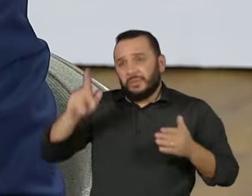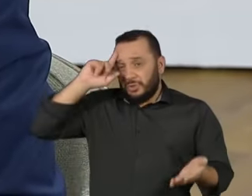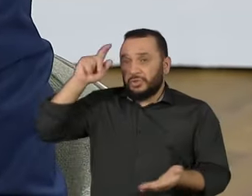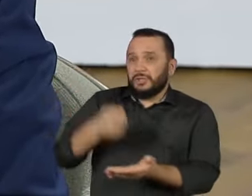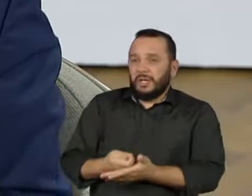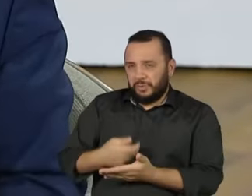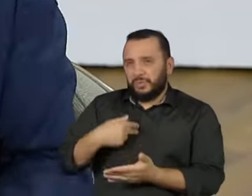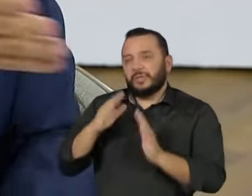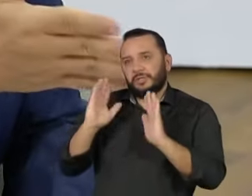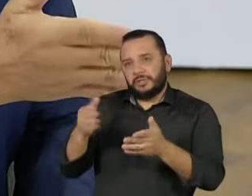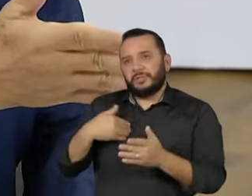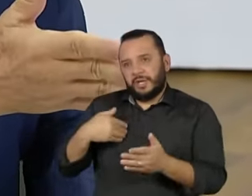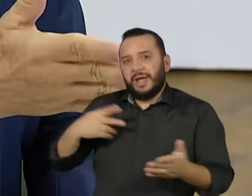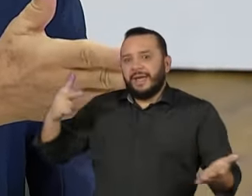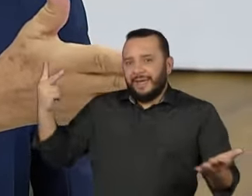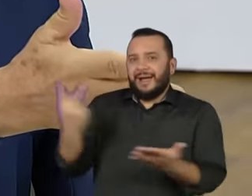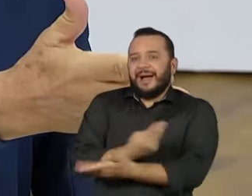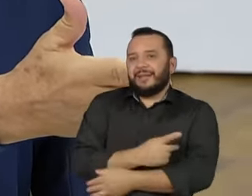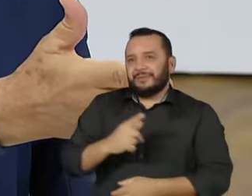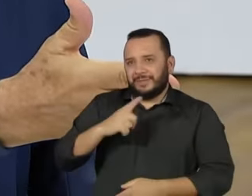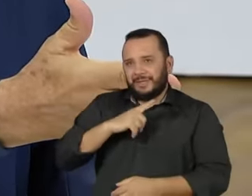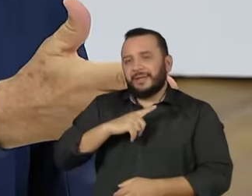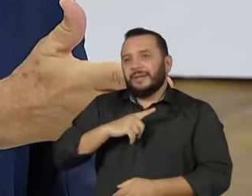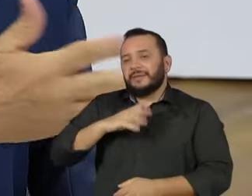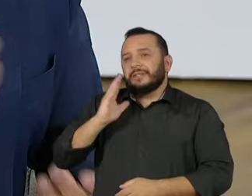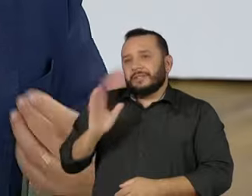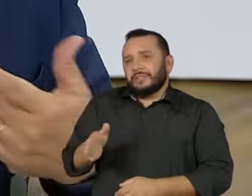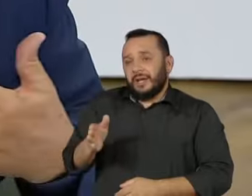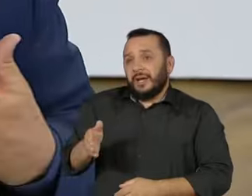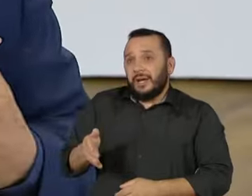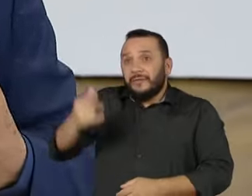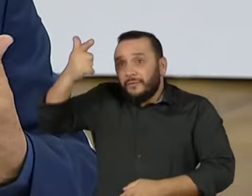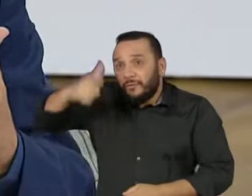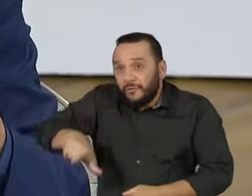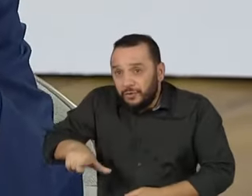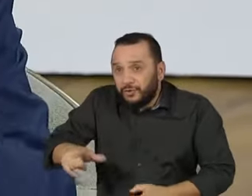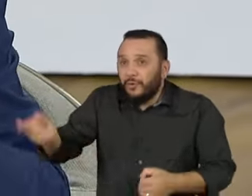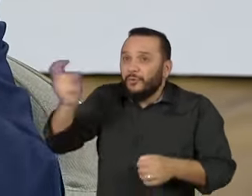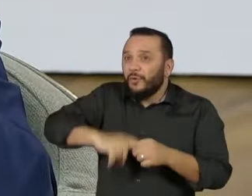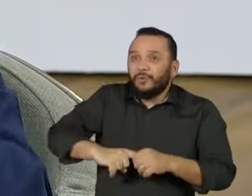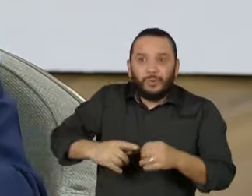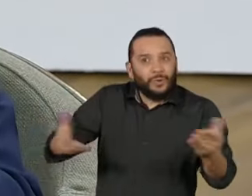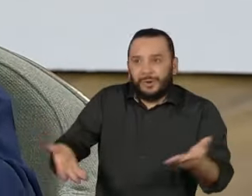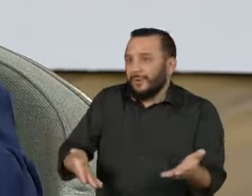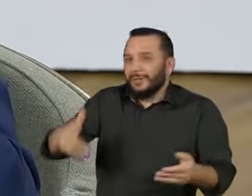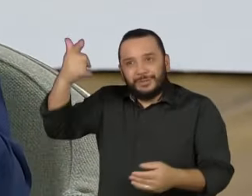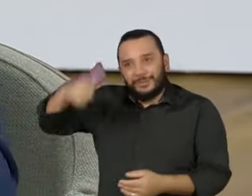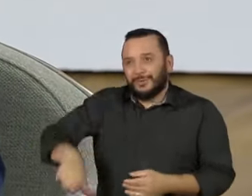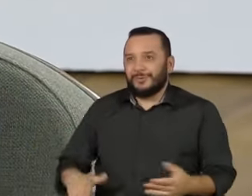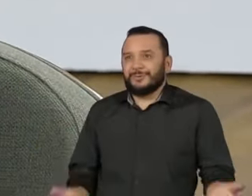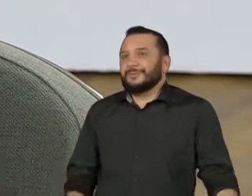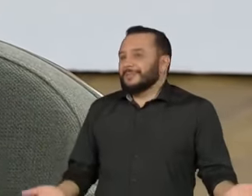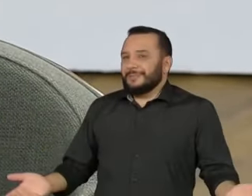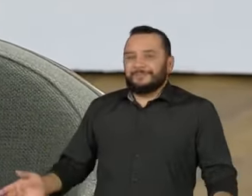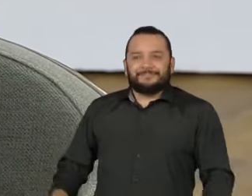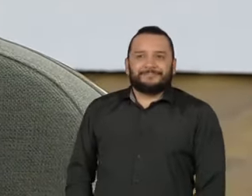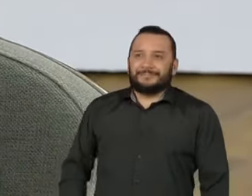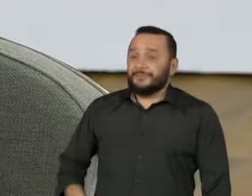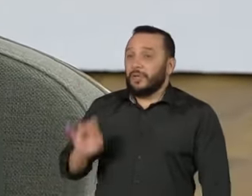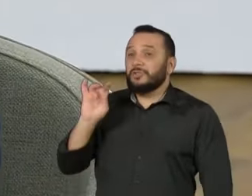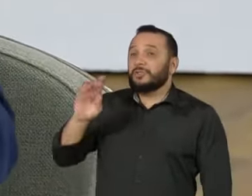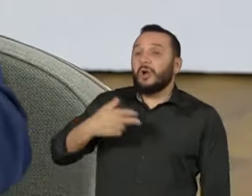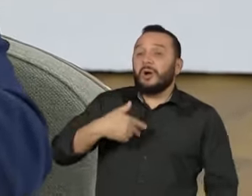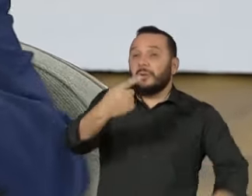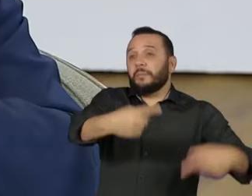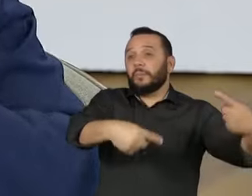gaiso e repetiu agora recentemente, sabe? Então assim, não é só nas escolhas de personagens.